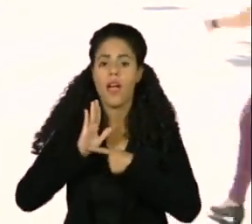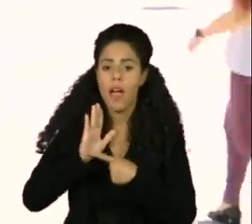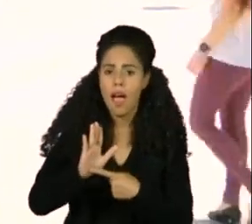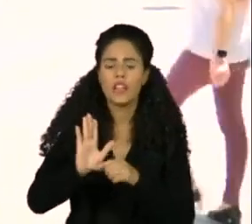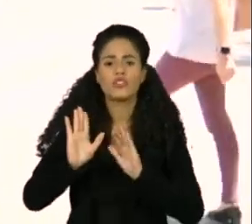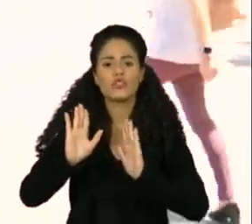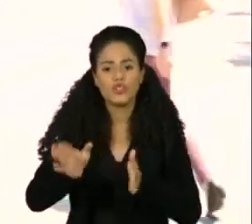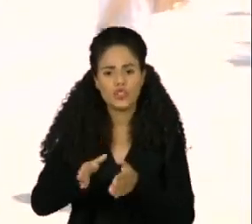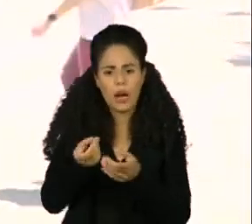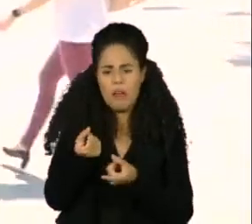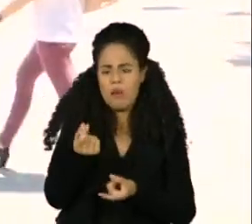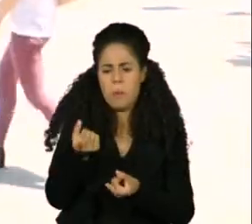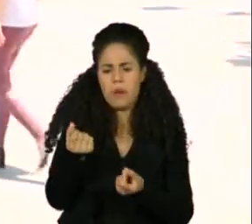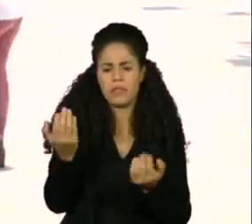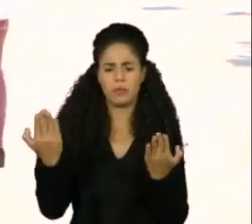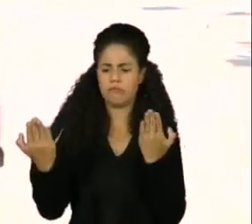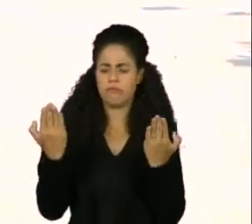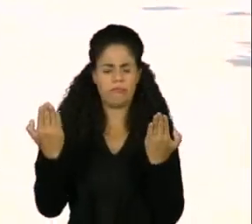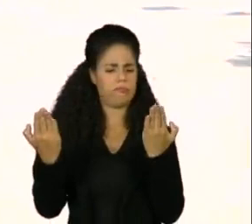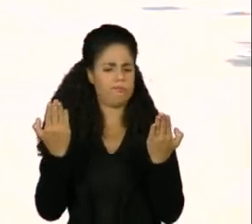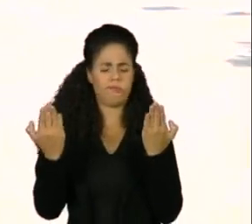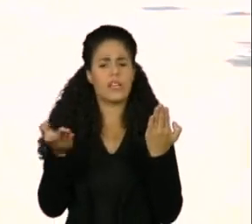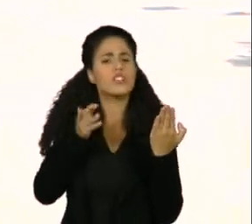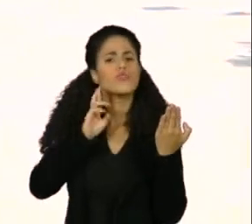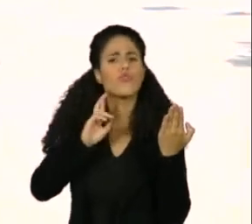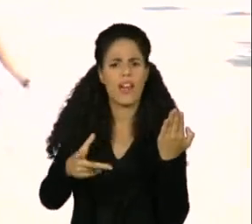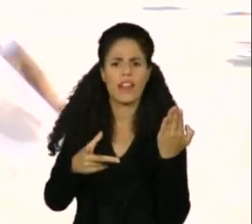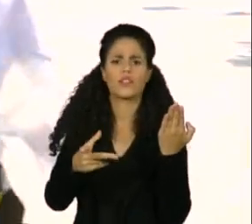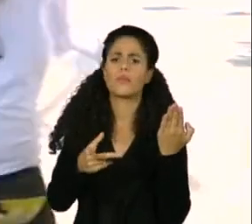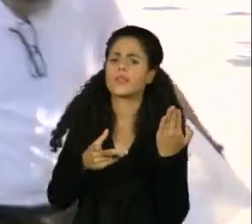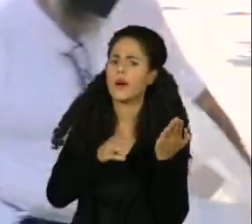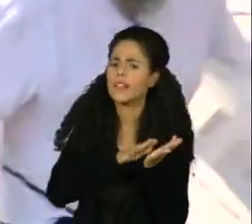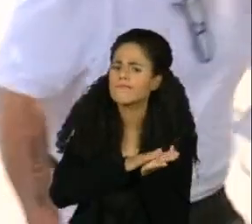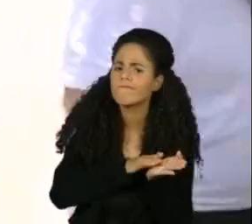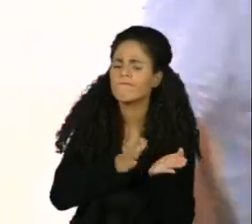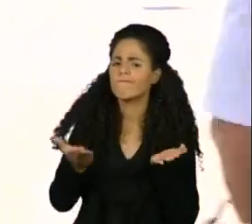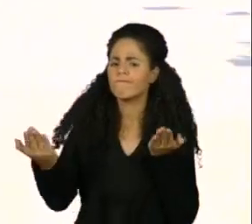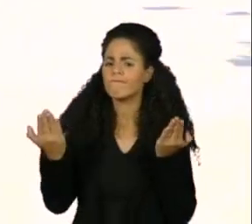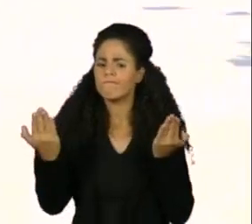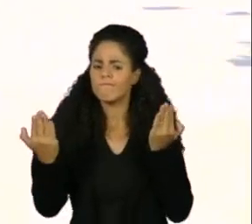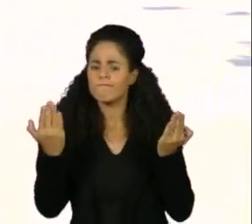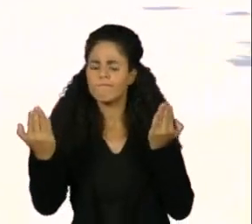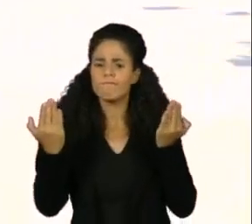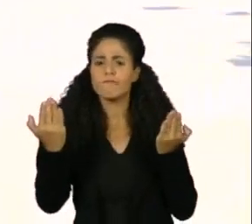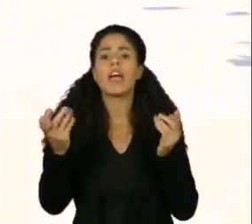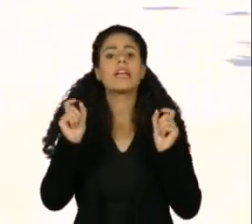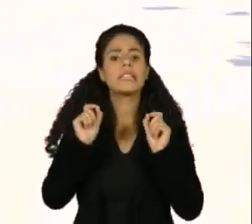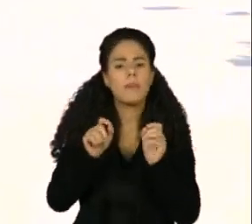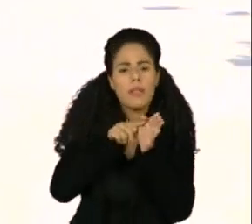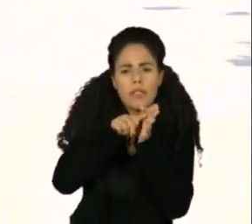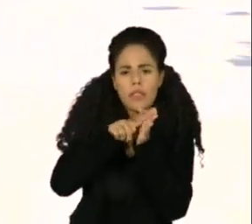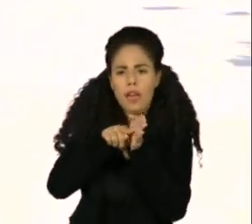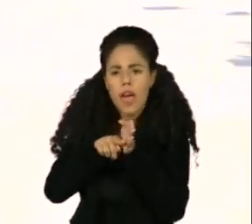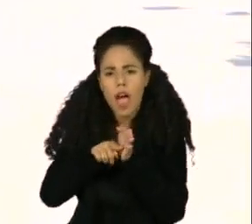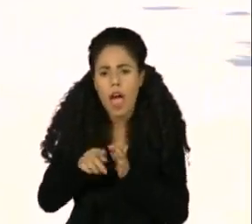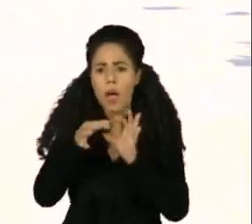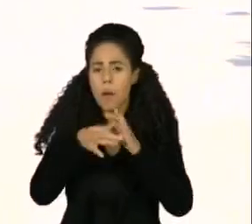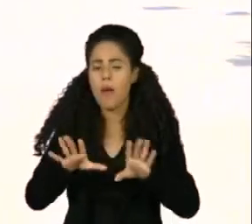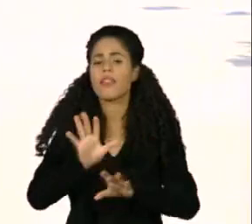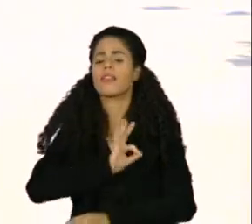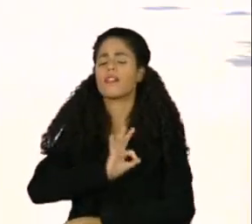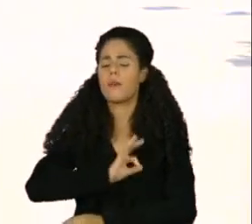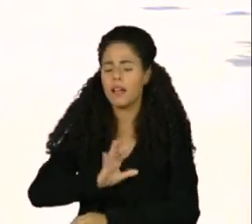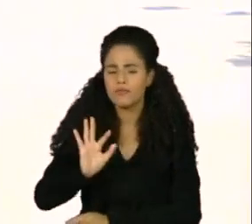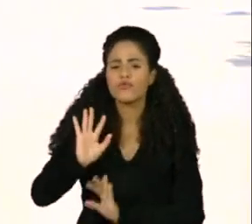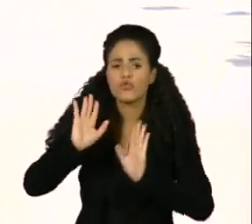havia preços incompatíveis com os de mercado. Em nota, a Secretaria de Estado da Saúde afirmou que está à disposição para prestar